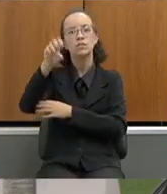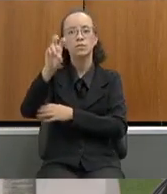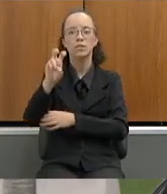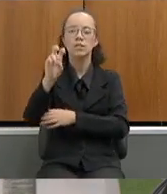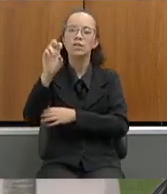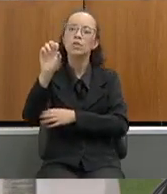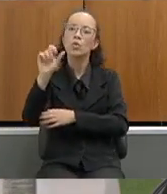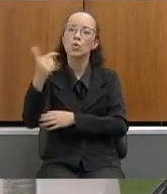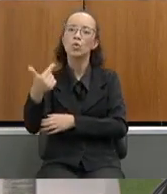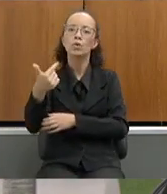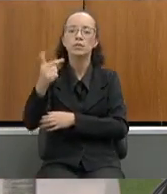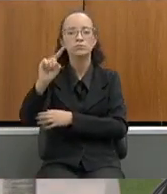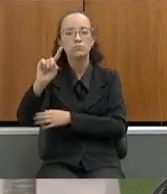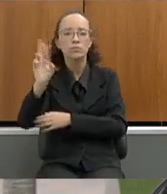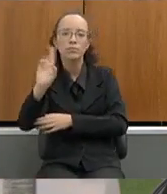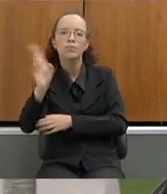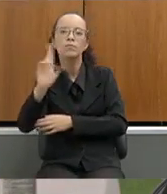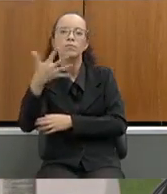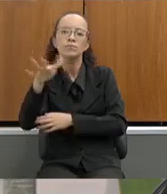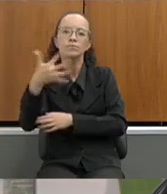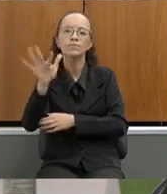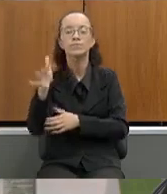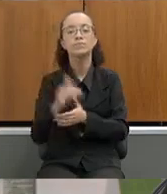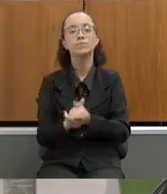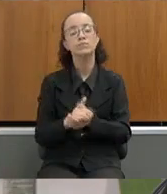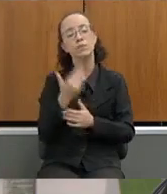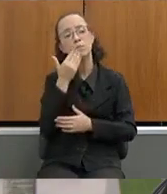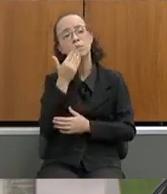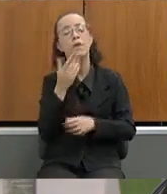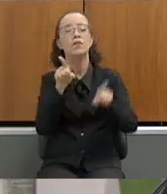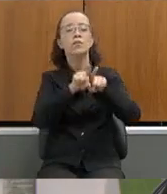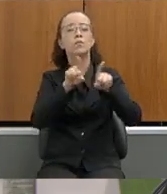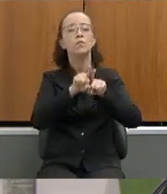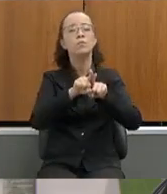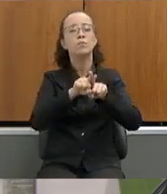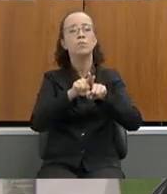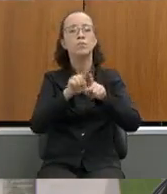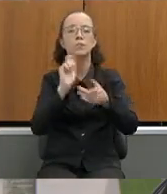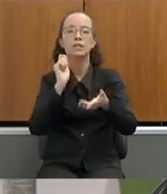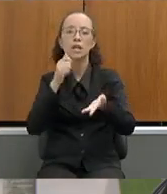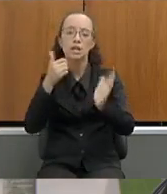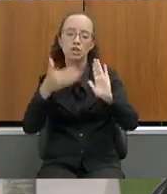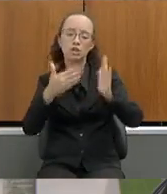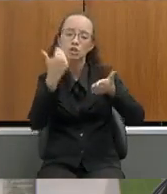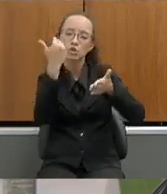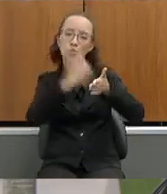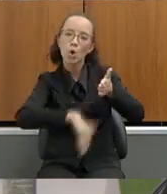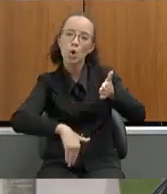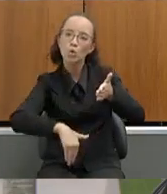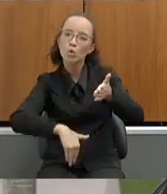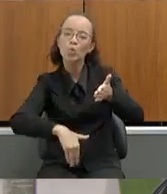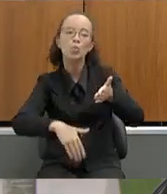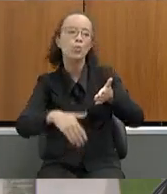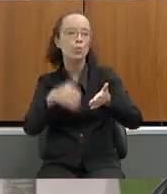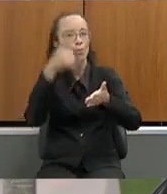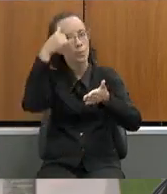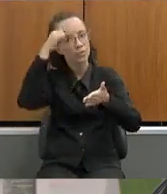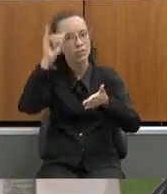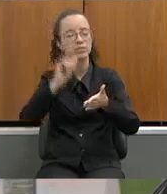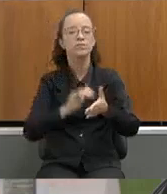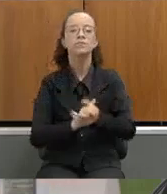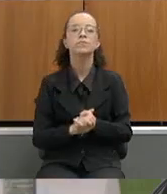.839 reais e 48 centavos requer ainda que não seja aplicado o desconto previdenciário quando do pagamento dos referidos